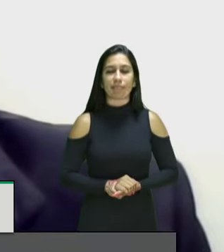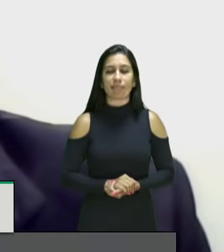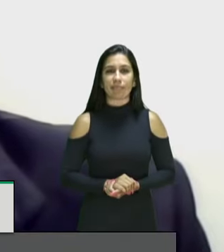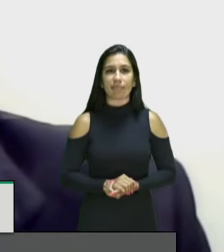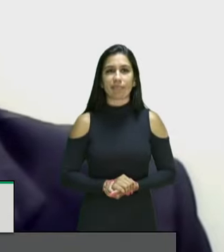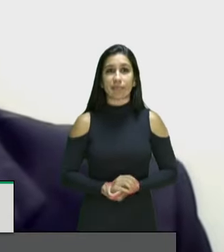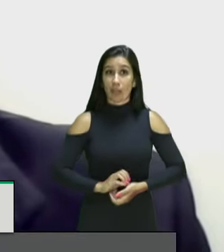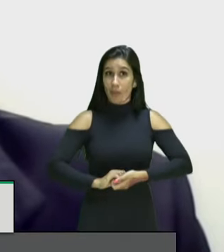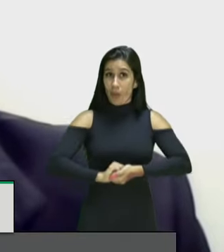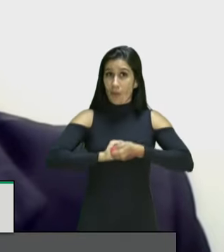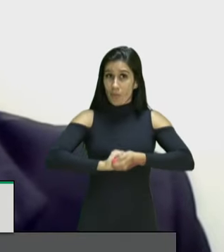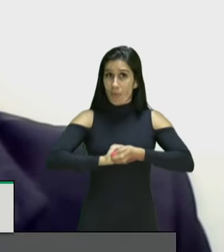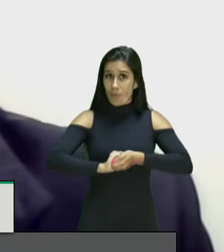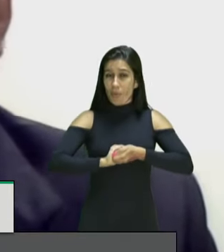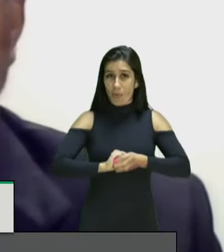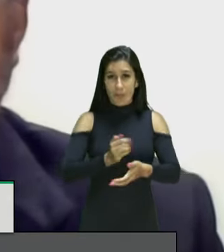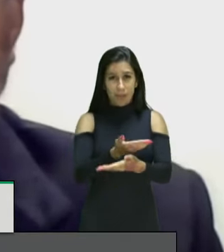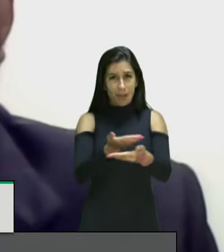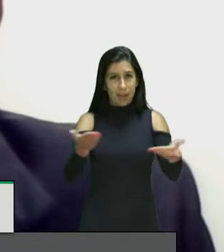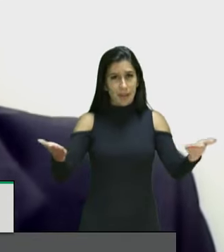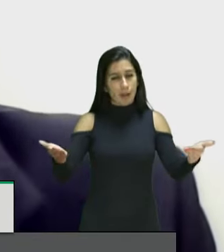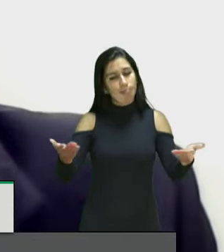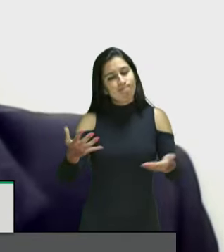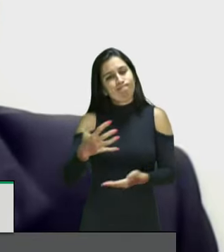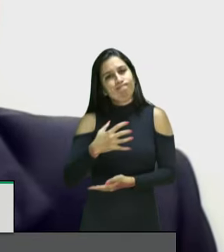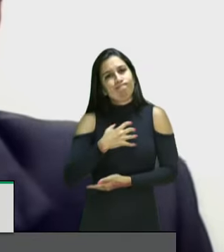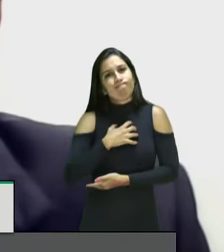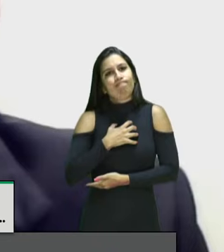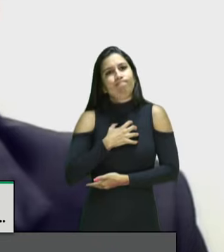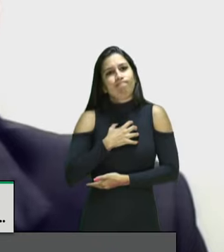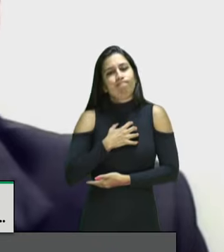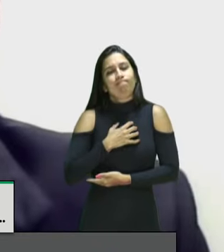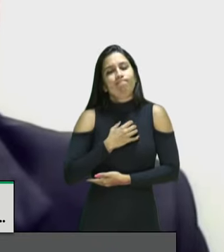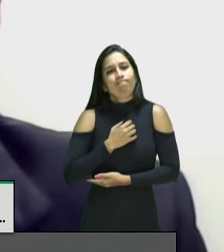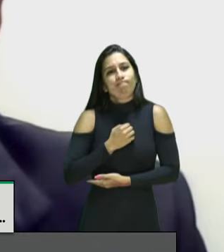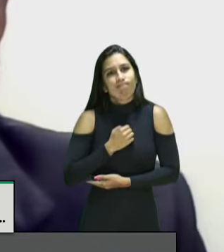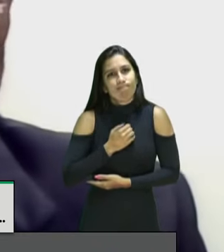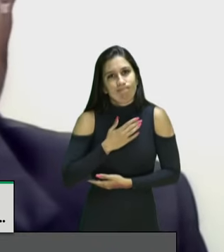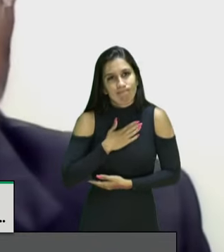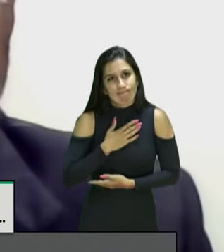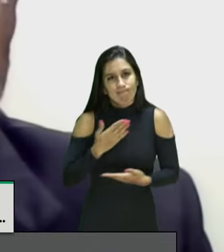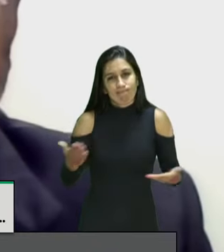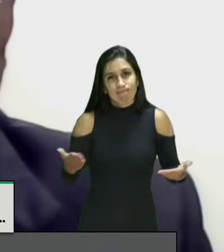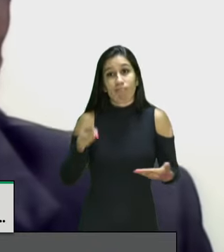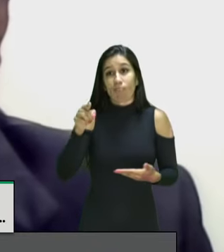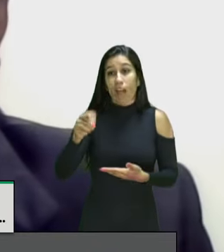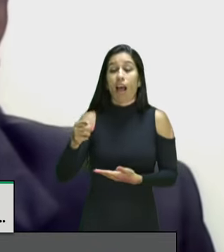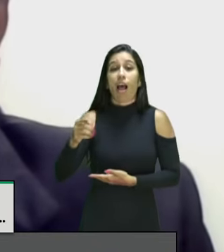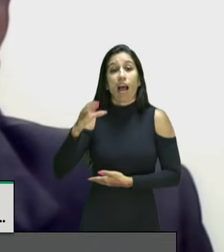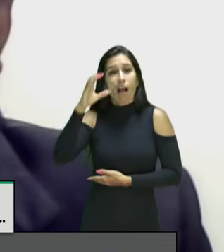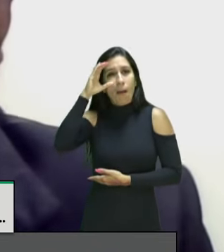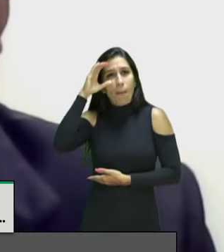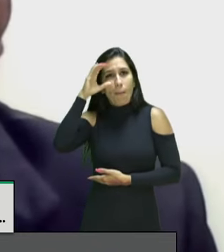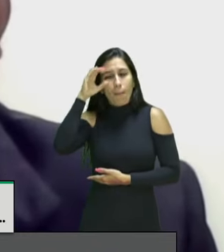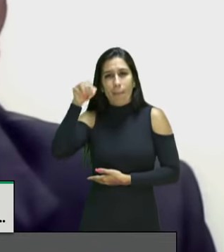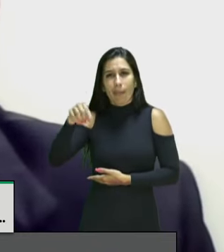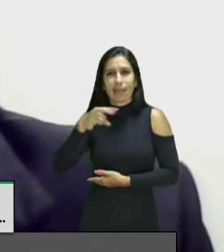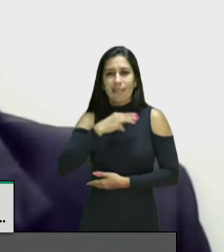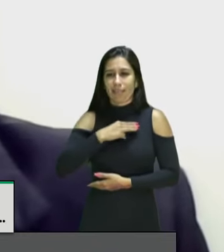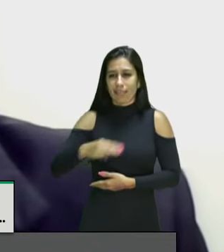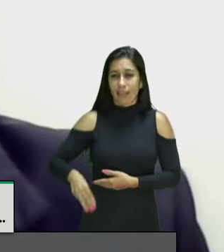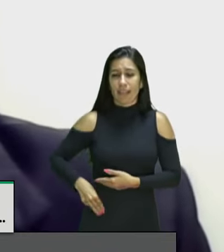Cumprimento e desejo também os meus sinceros sentimentos à nossa ministra Damaris Alves, neste momento de luto e